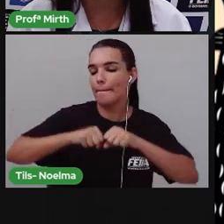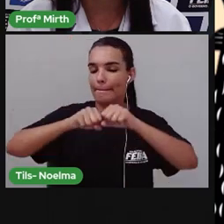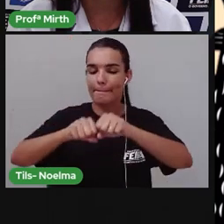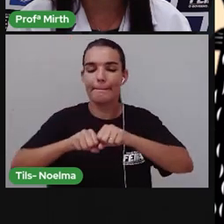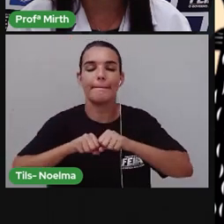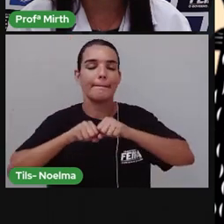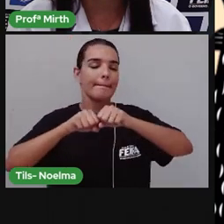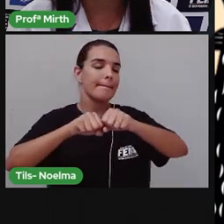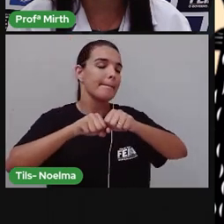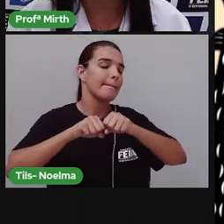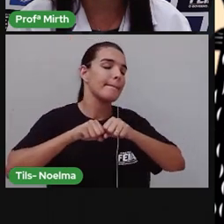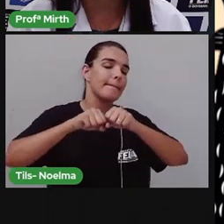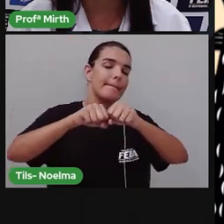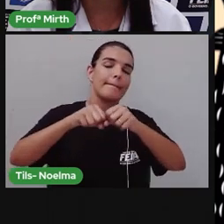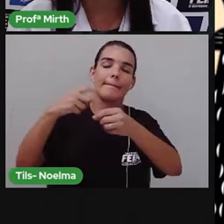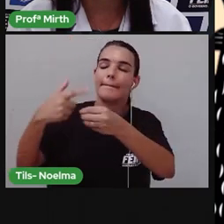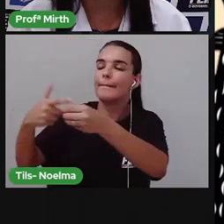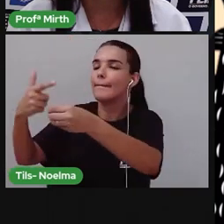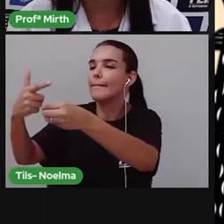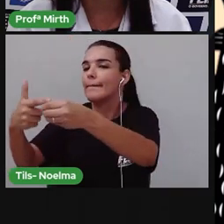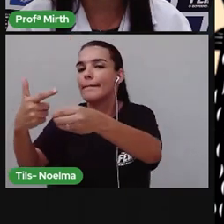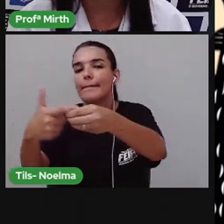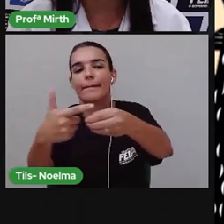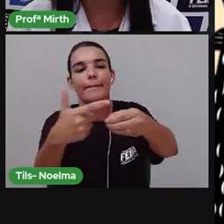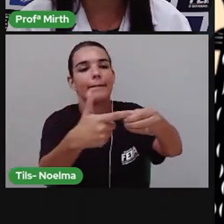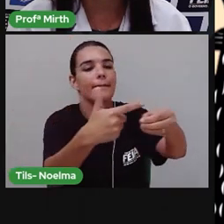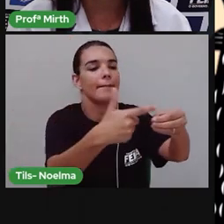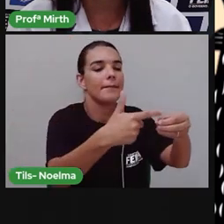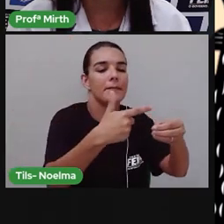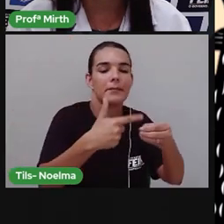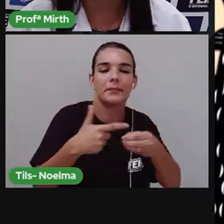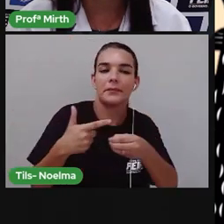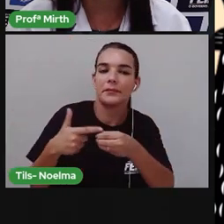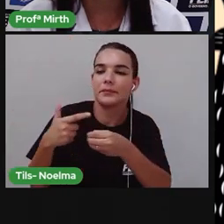Galopei no meu sertão